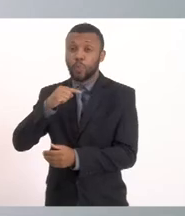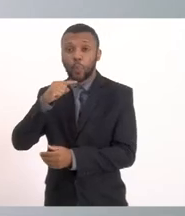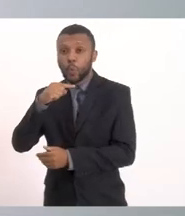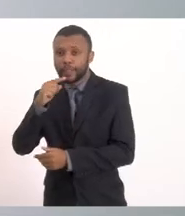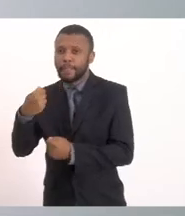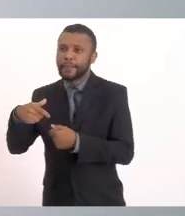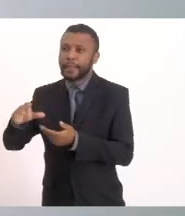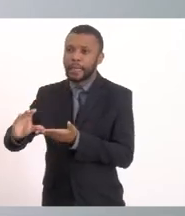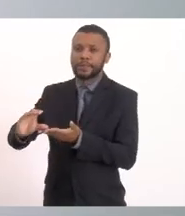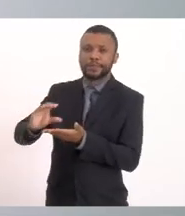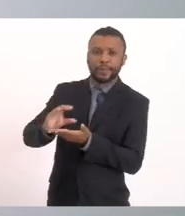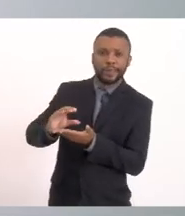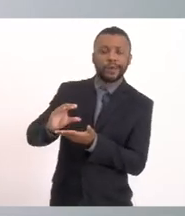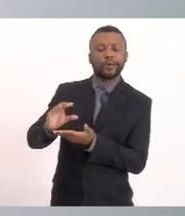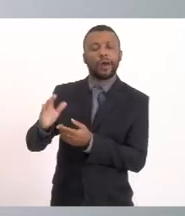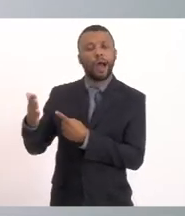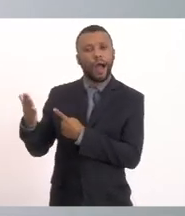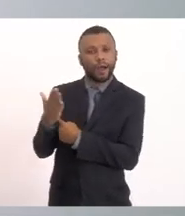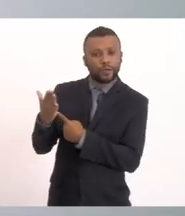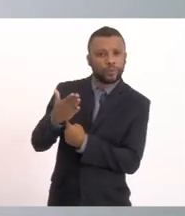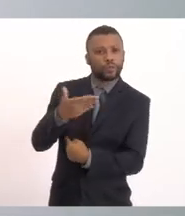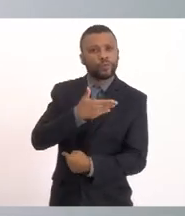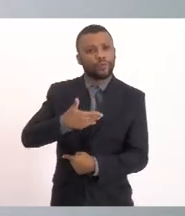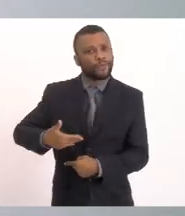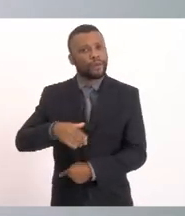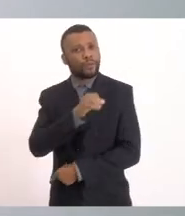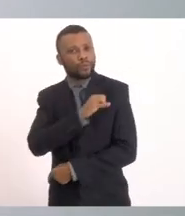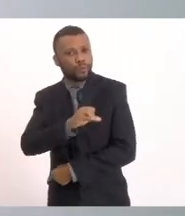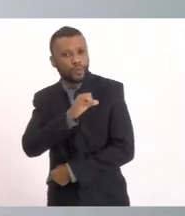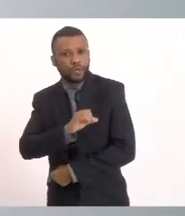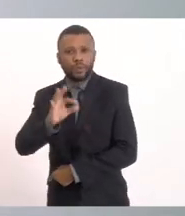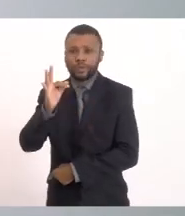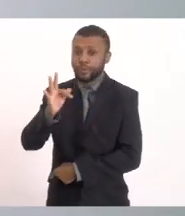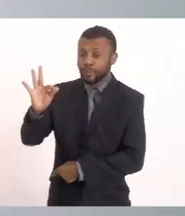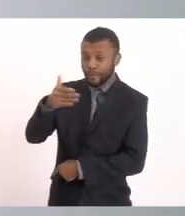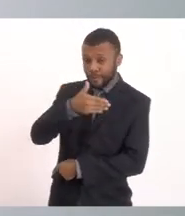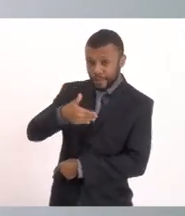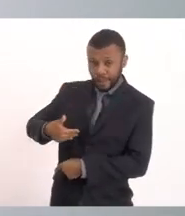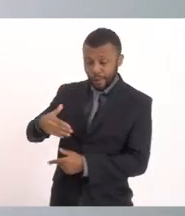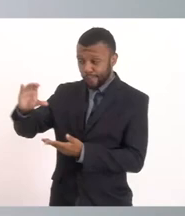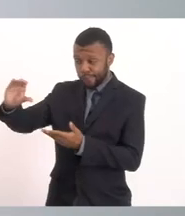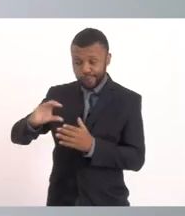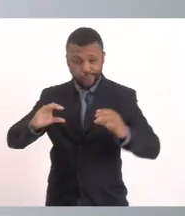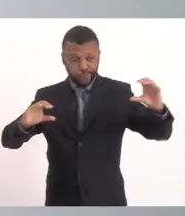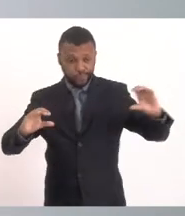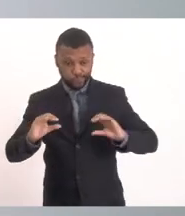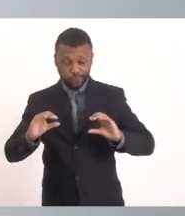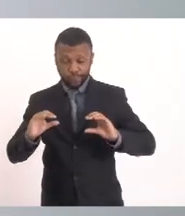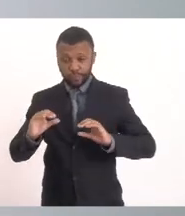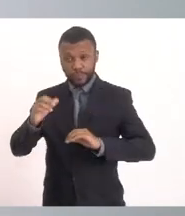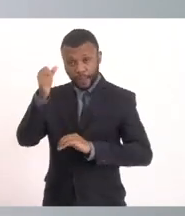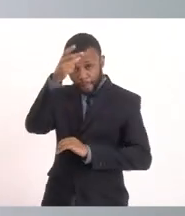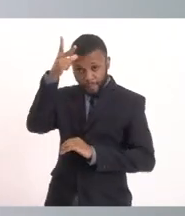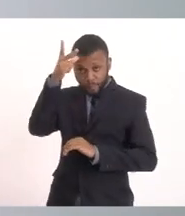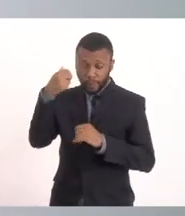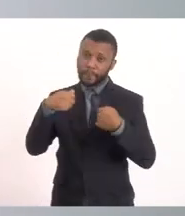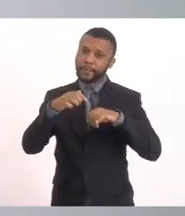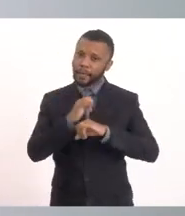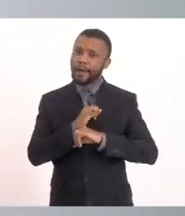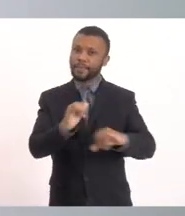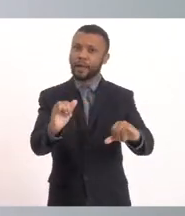precisar Da ajuda Seja do governo Do estado Do governo Federal Que ela se pronuncie Nós é que Não podemos Ficar Nesse